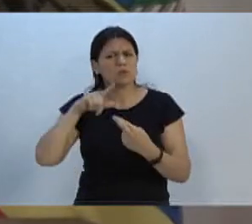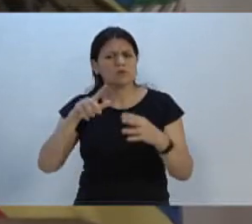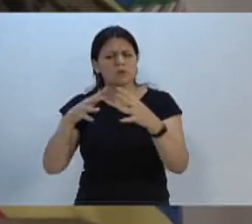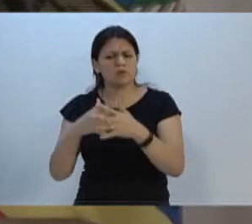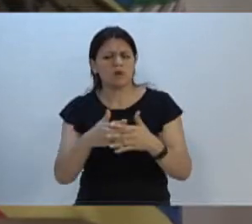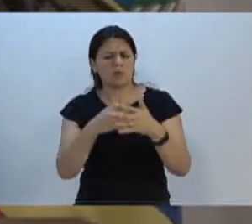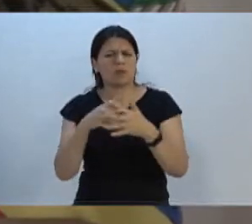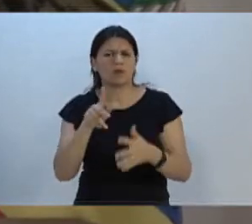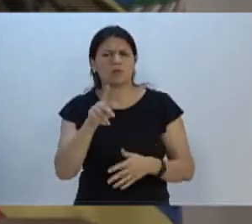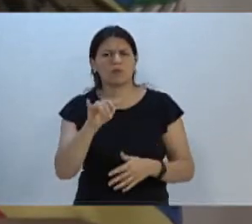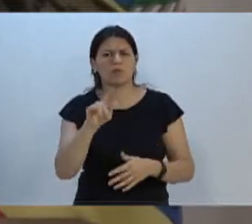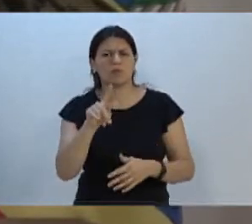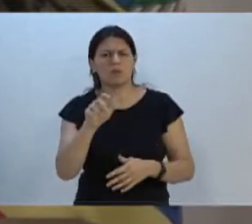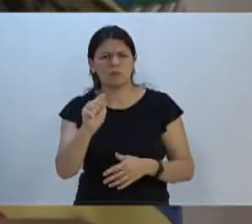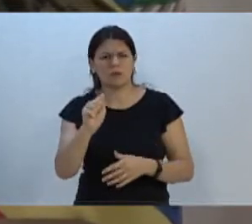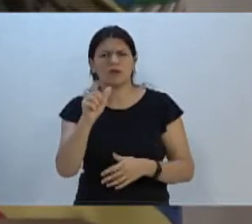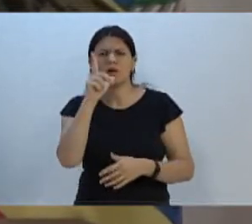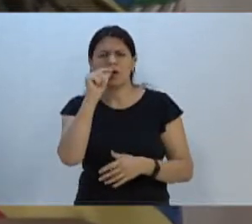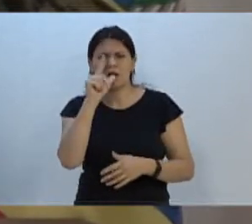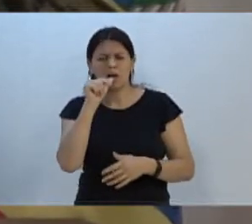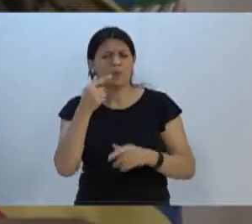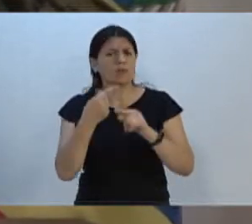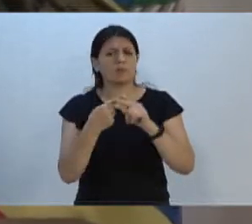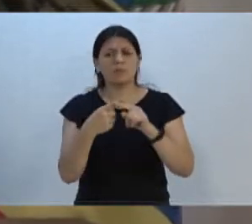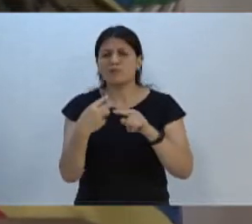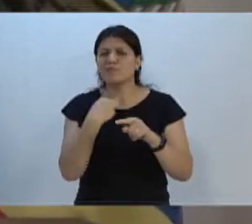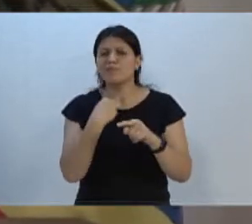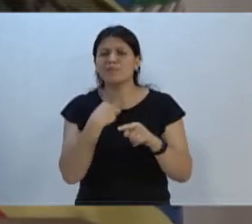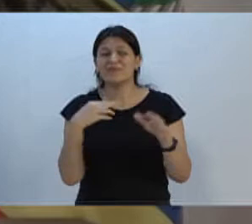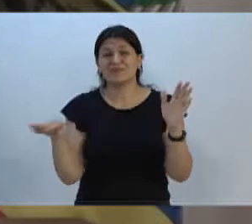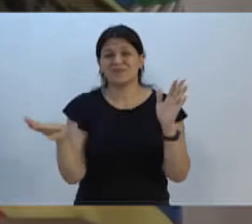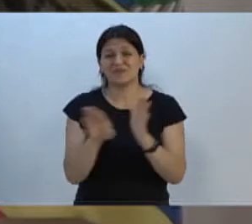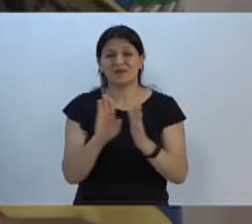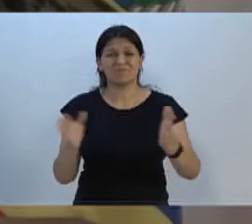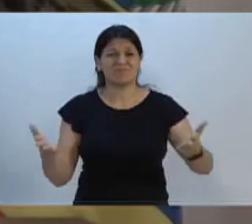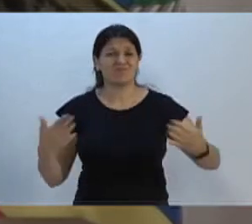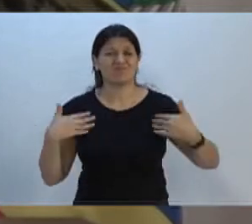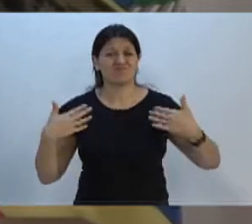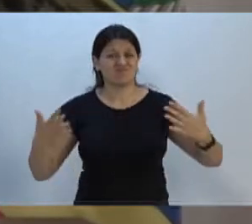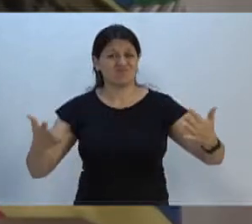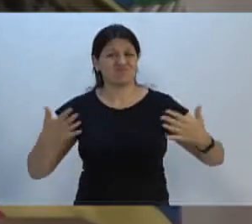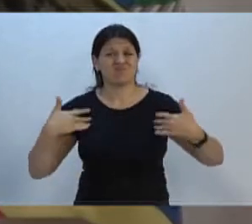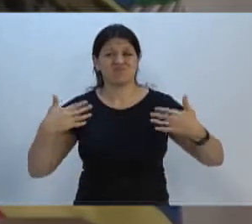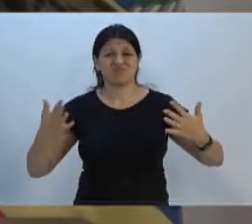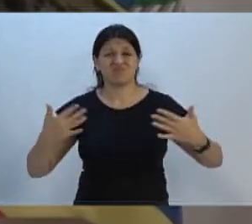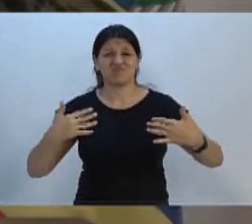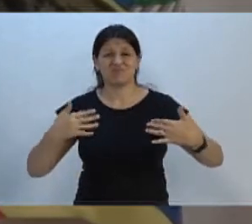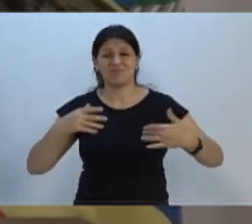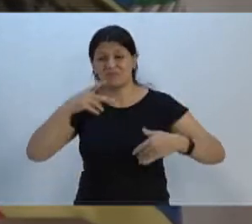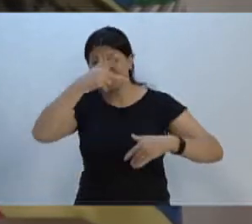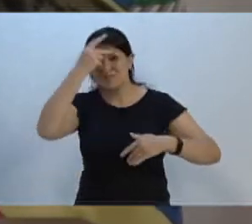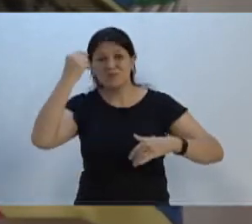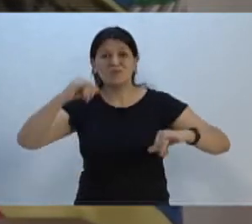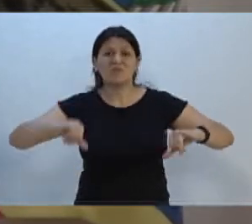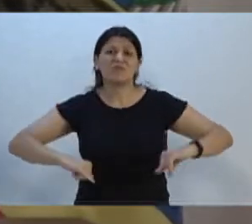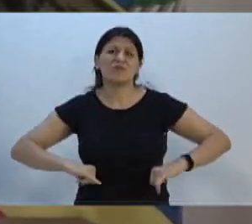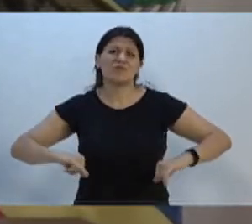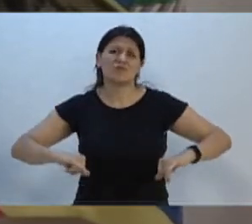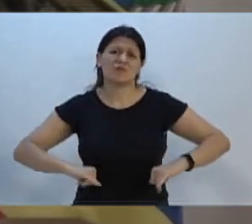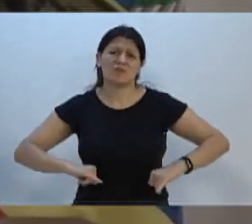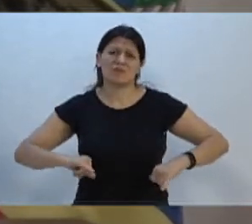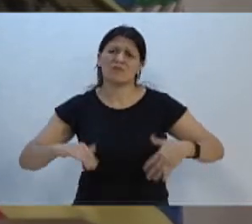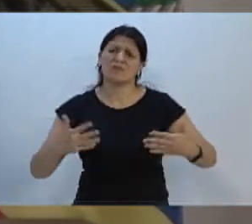Nós não podemos deixar passar e novamente chegar o verão forte e a população sofrer dessa maneira. Eu acho que a população merece um pouco de